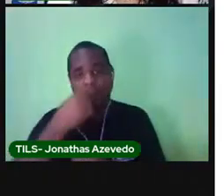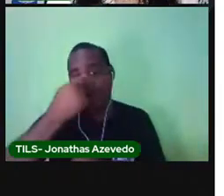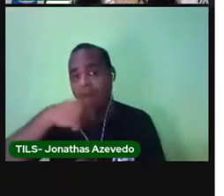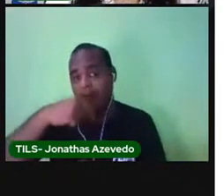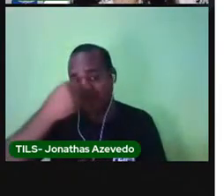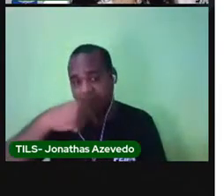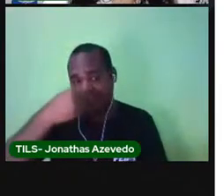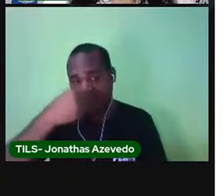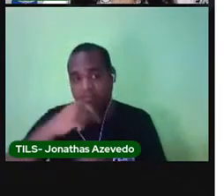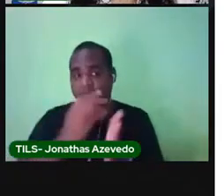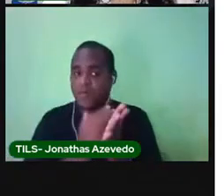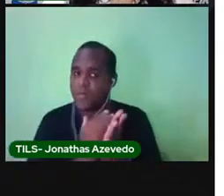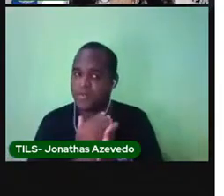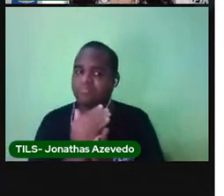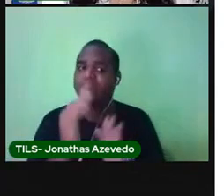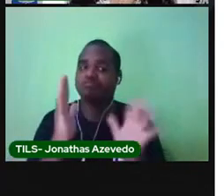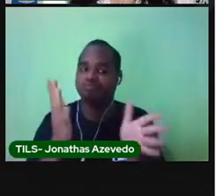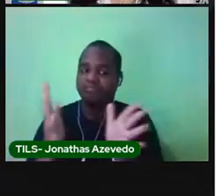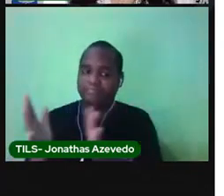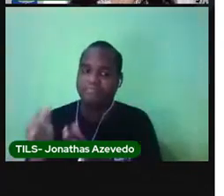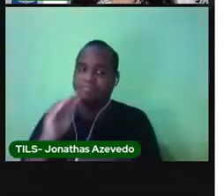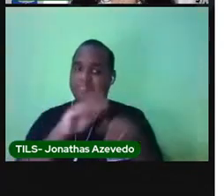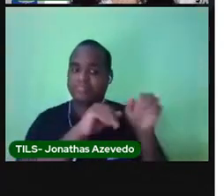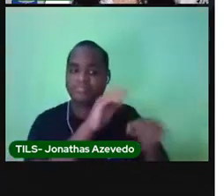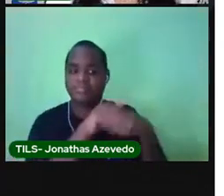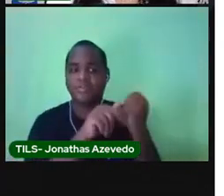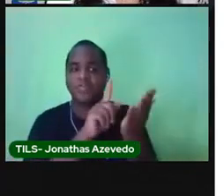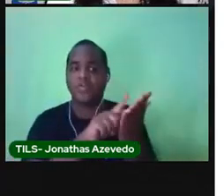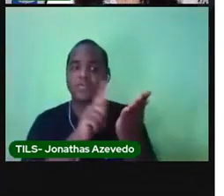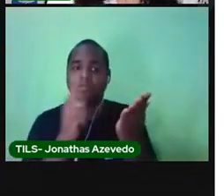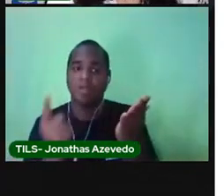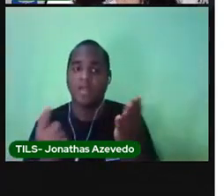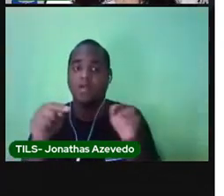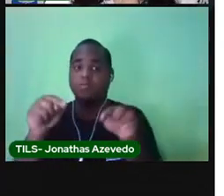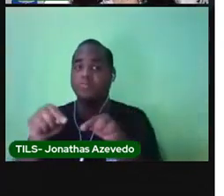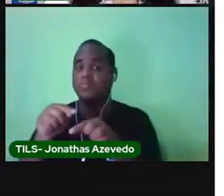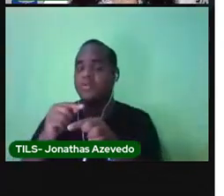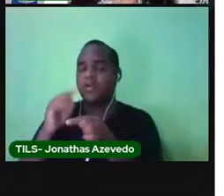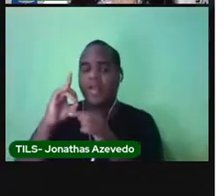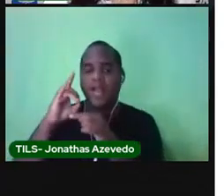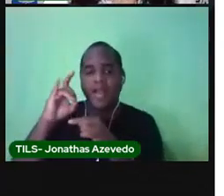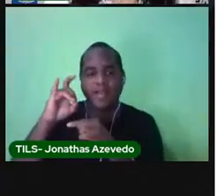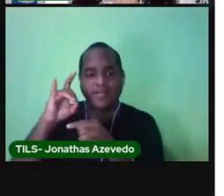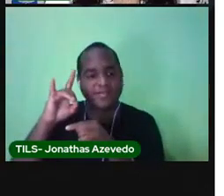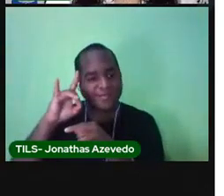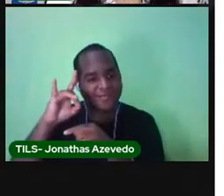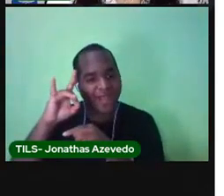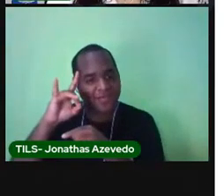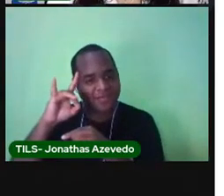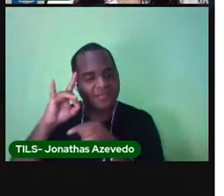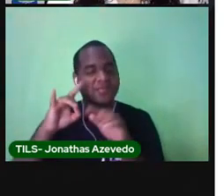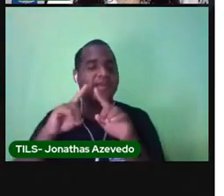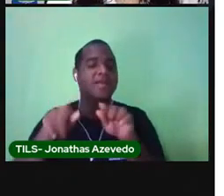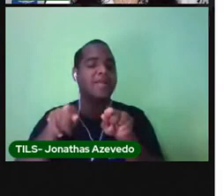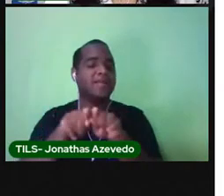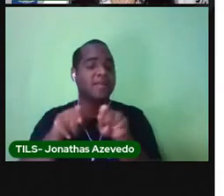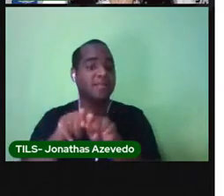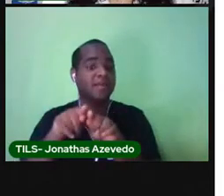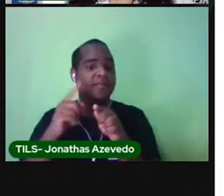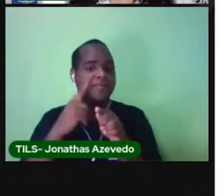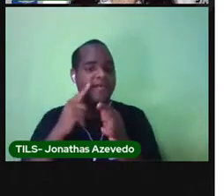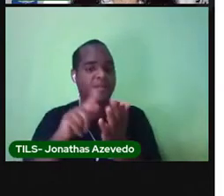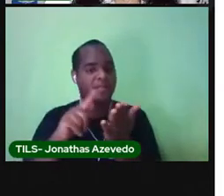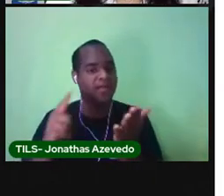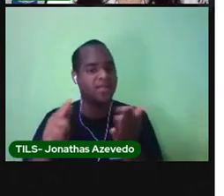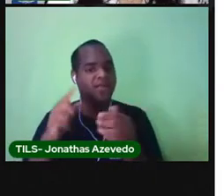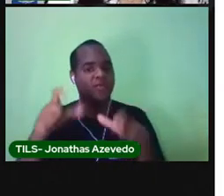começou. Fica atento nas chamadas dos jornais, das rádios e preste bastante atenção quando abrir para